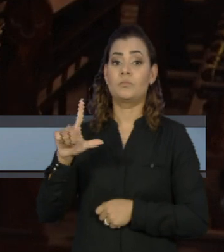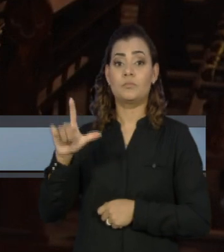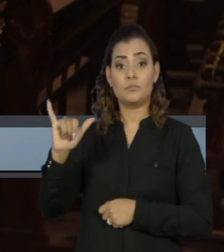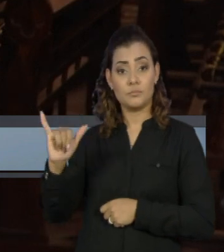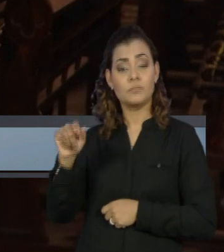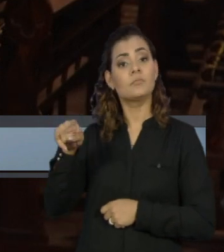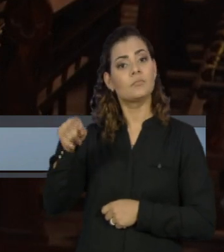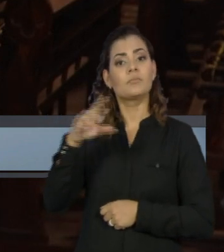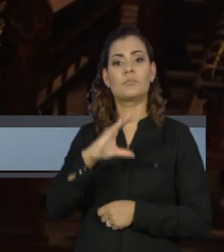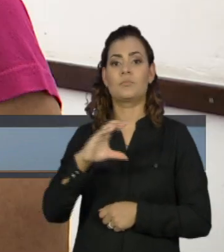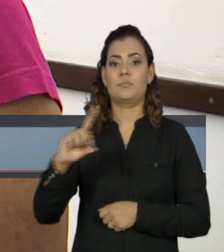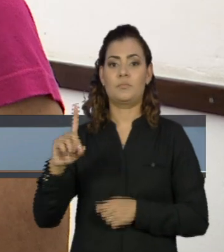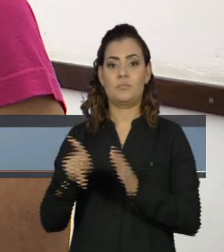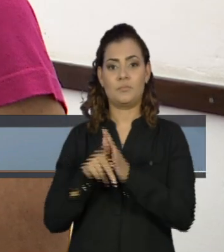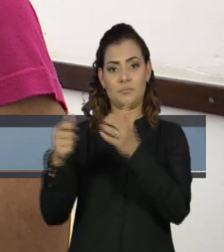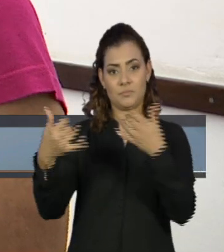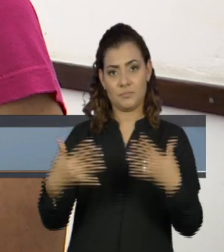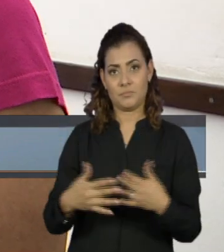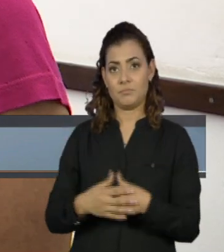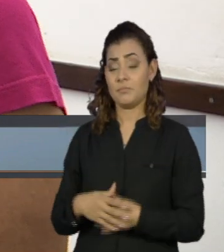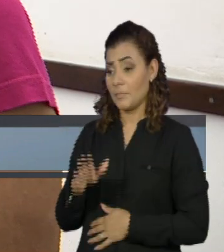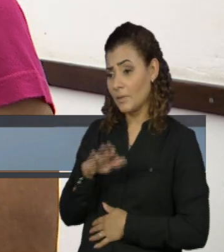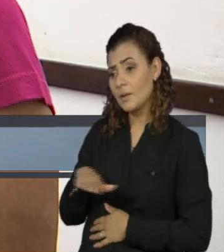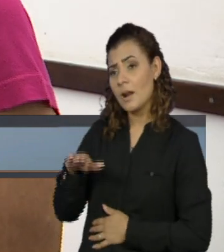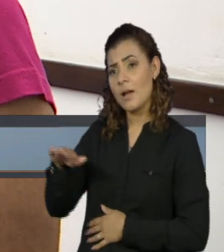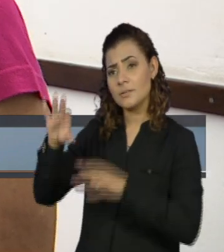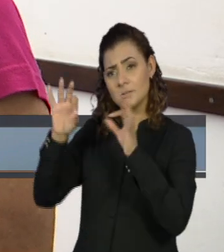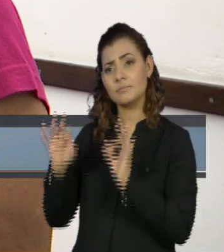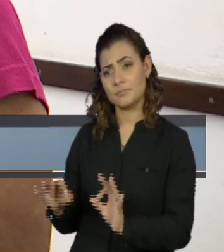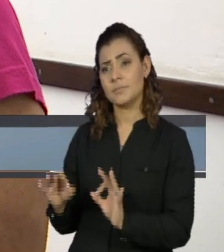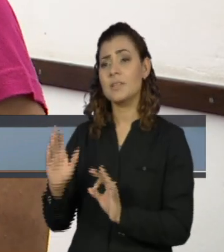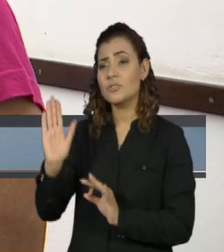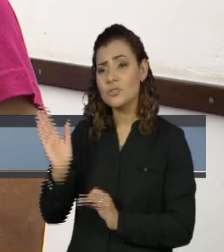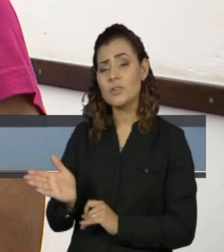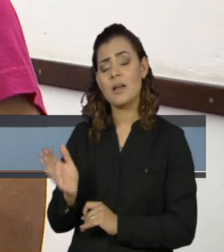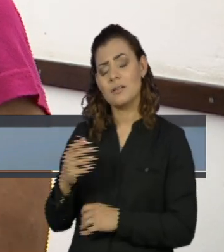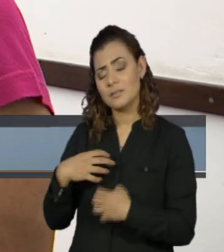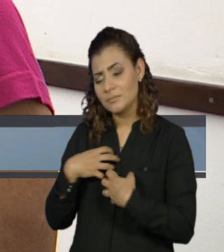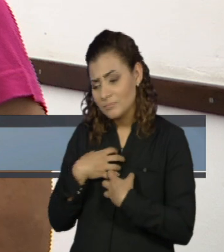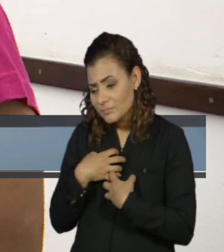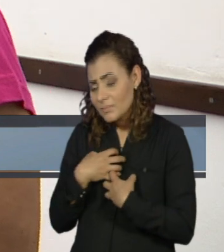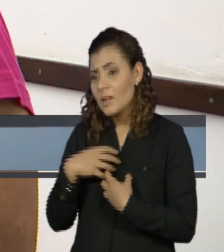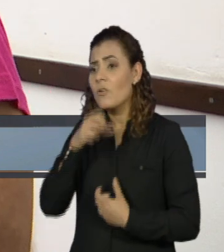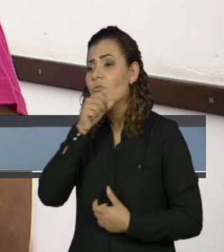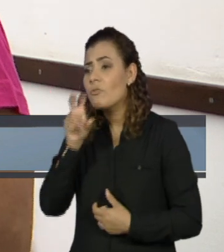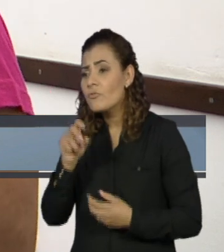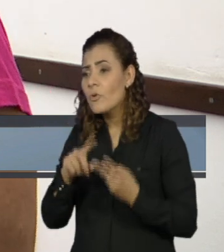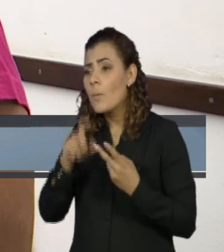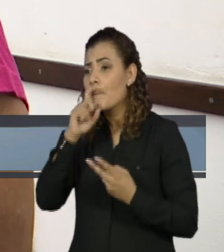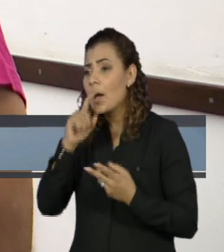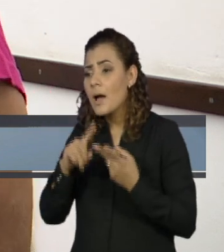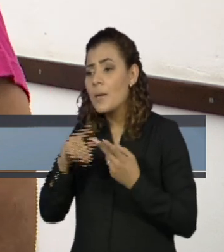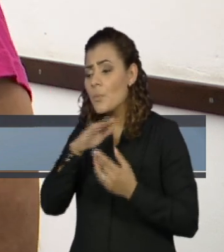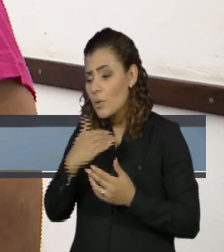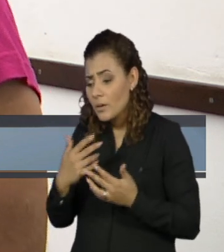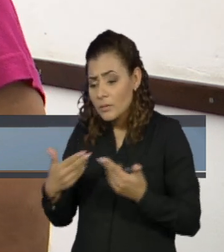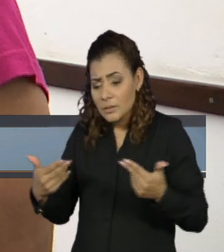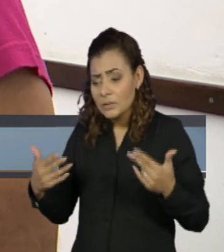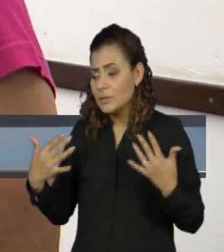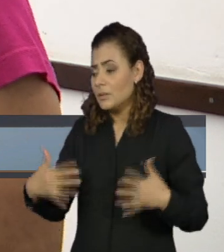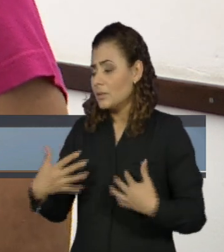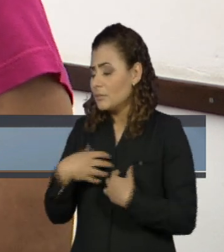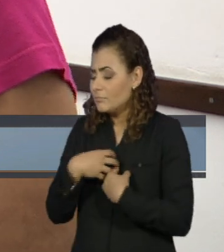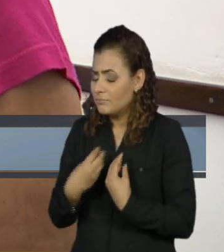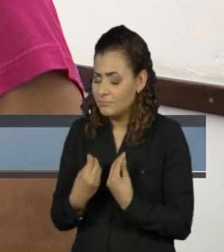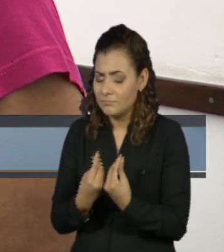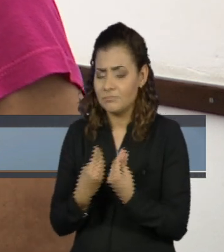coordenadora da Pastoral do Menor. A criança com certeza já perdeu os pais, avós, estão sensíveis diante disso